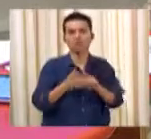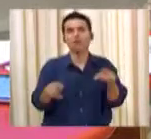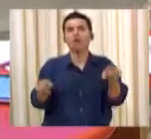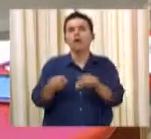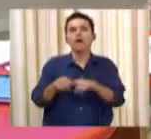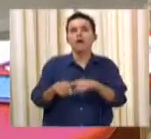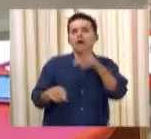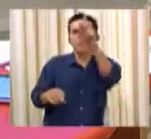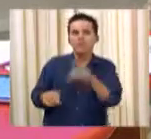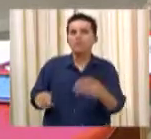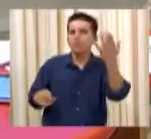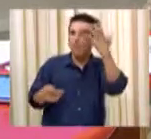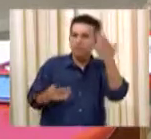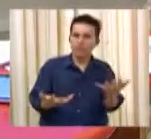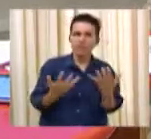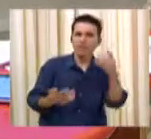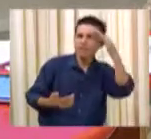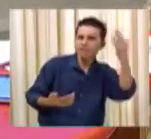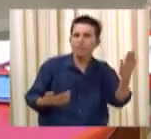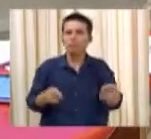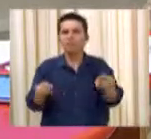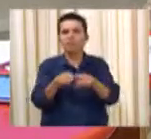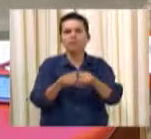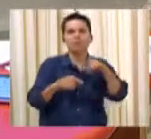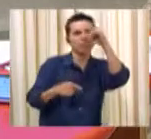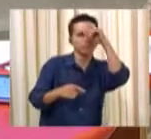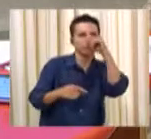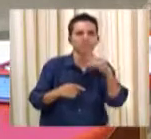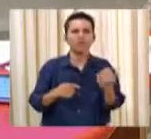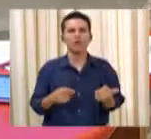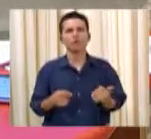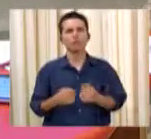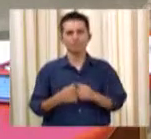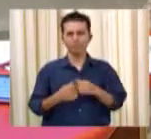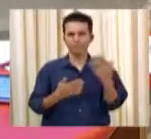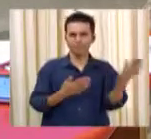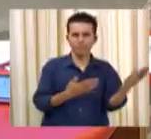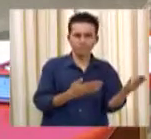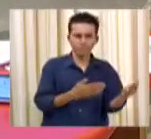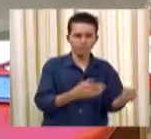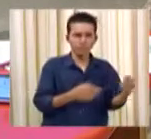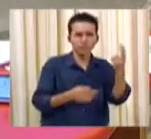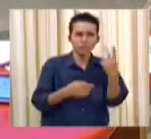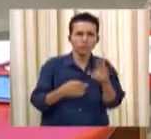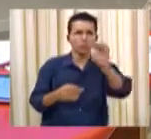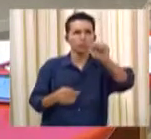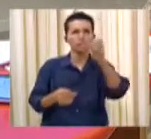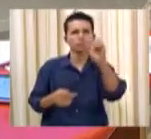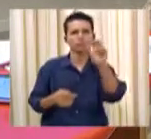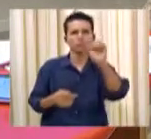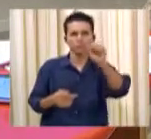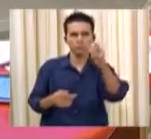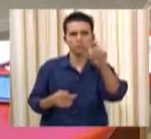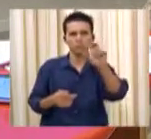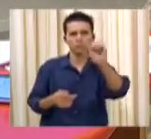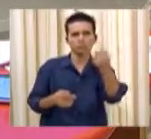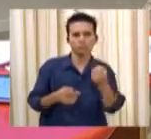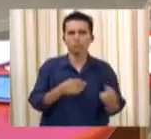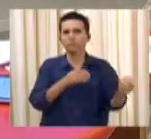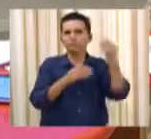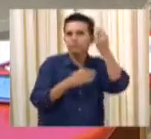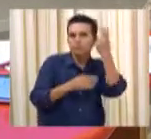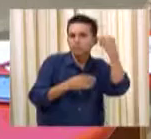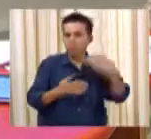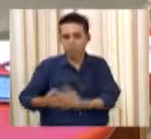Clínicas disponibiliza implantes cocleares através do SUS para portadores de deficiência profunda a partir de um ano de